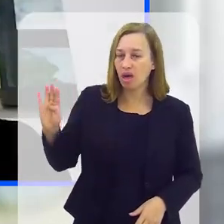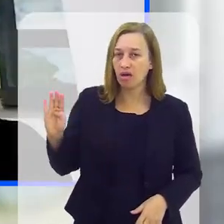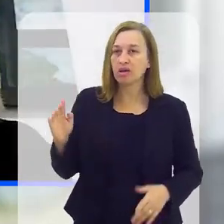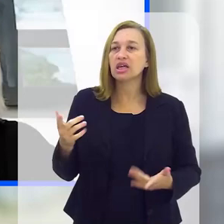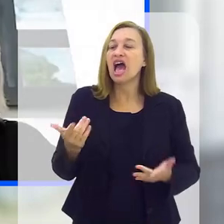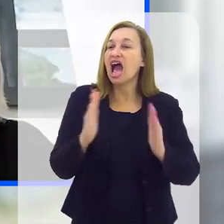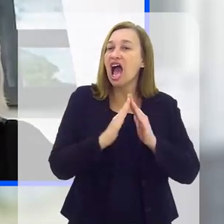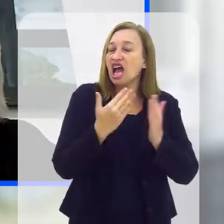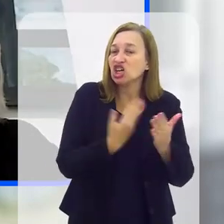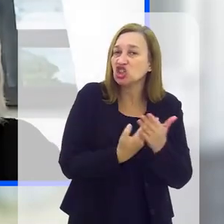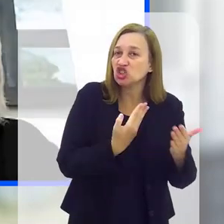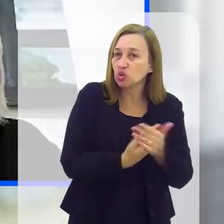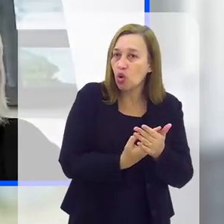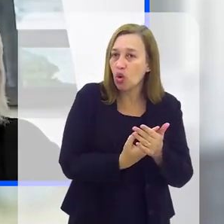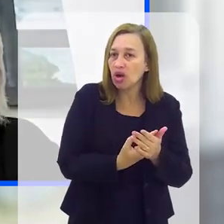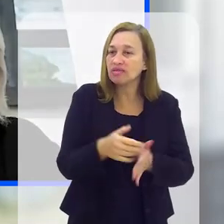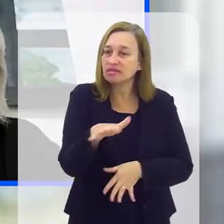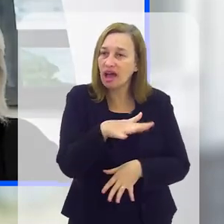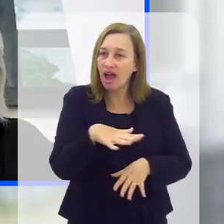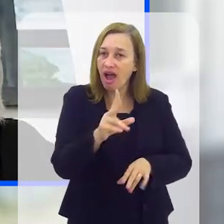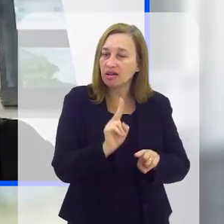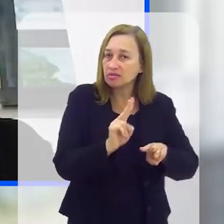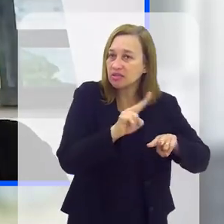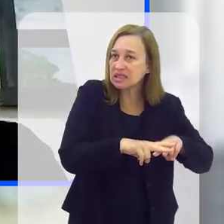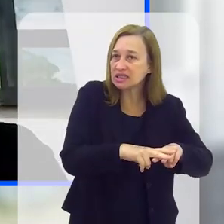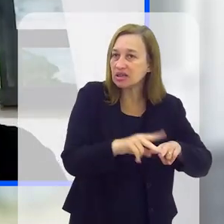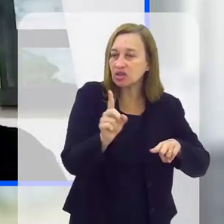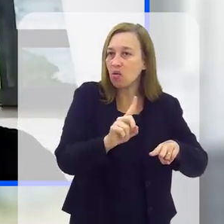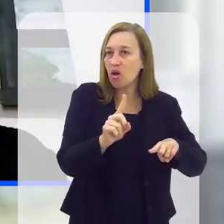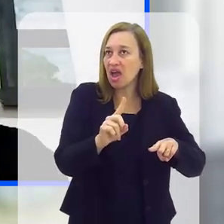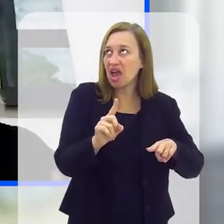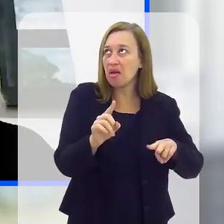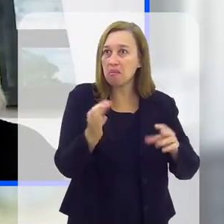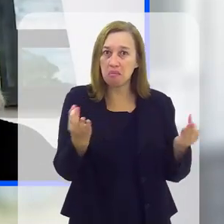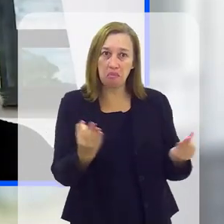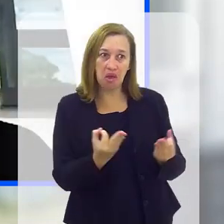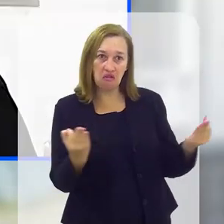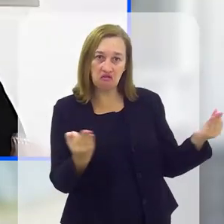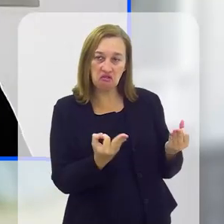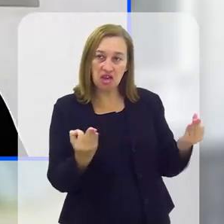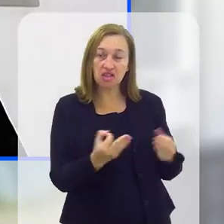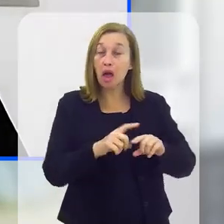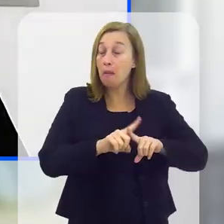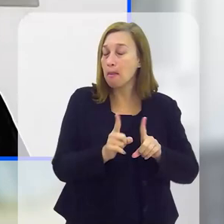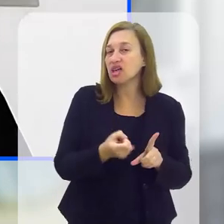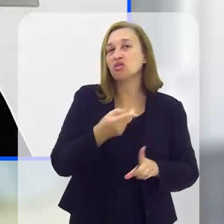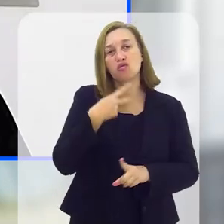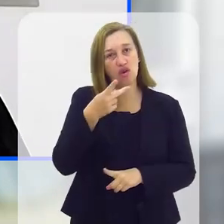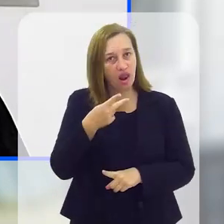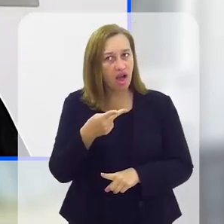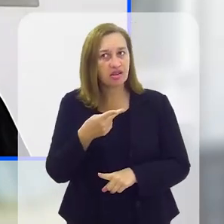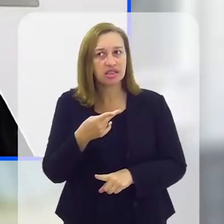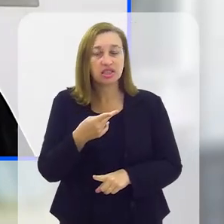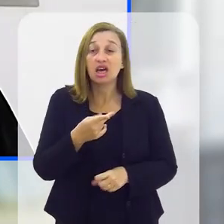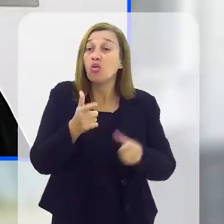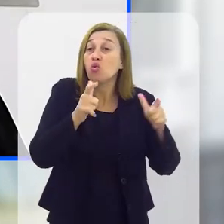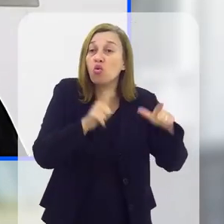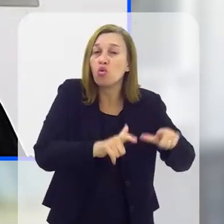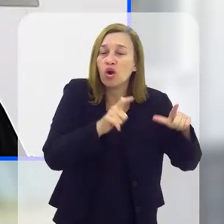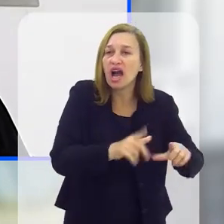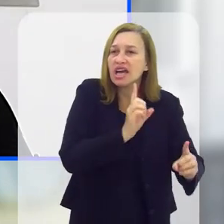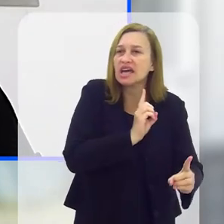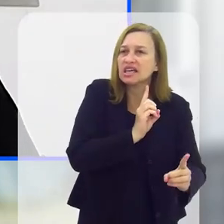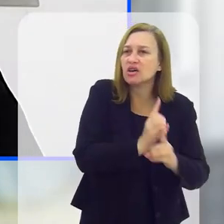A escola dentro de unidade prisional não é mil maravilhas, mas eu vou te dizer